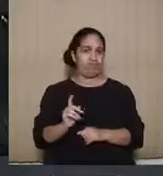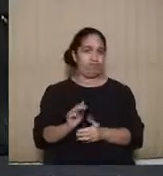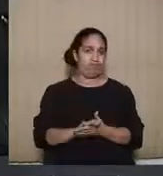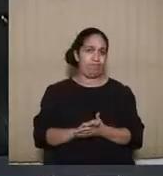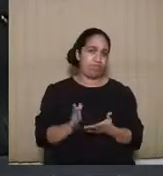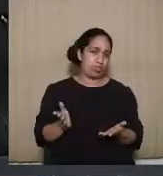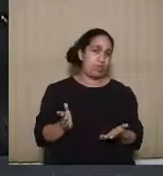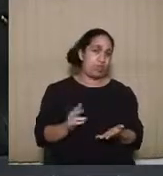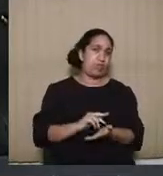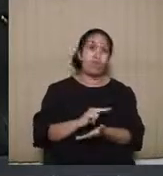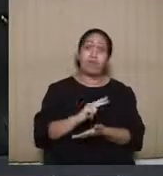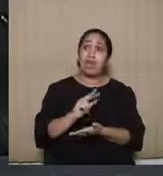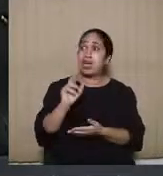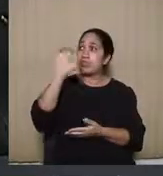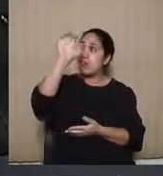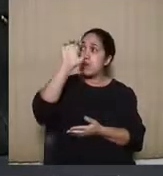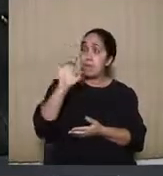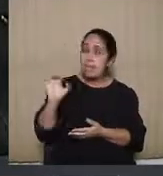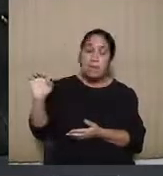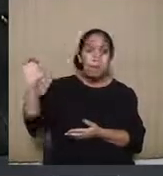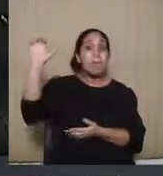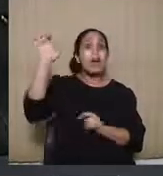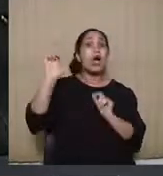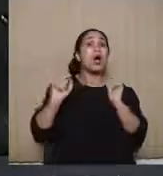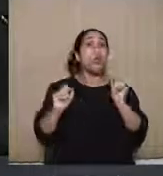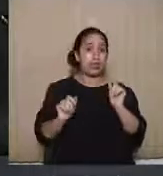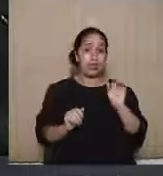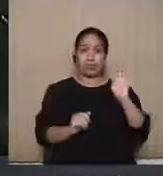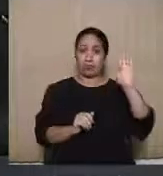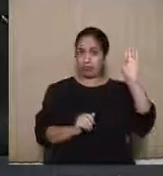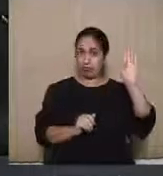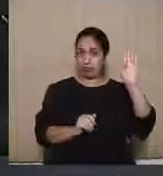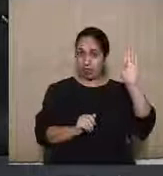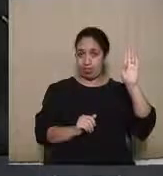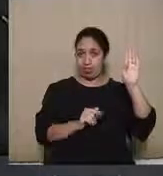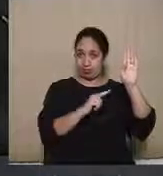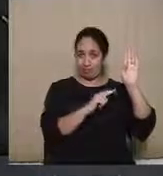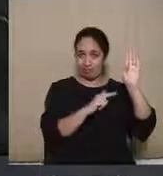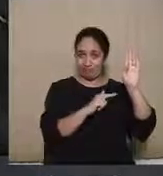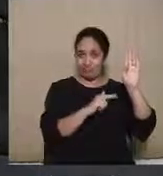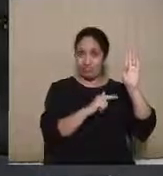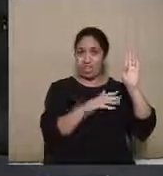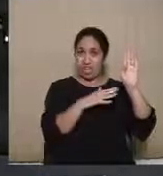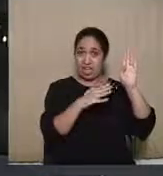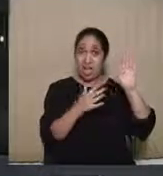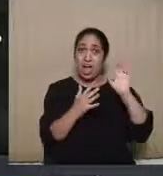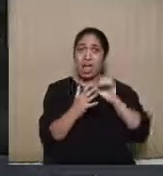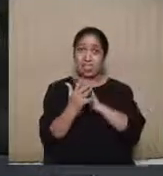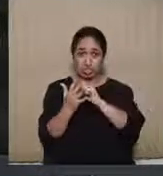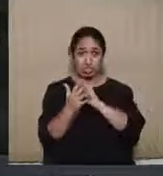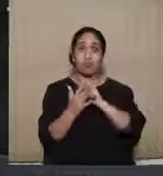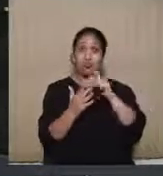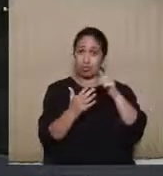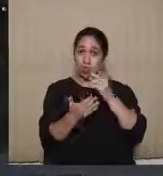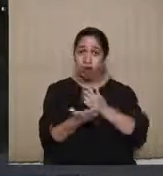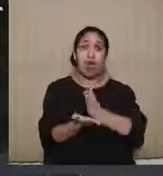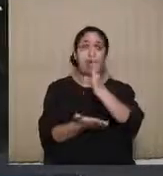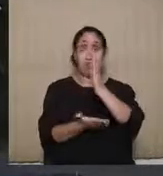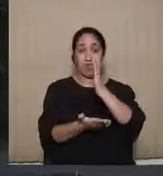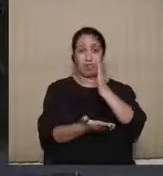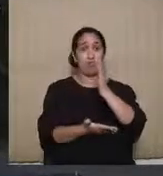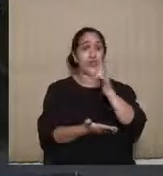várias comarcas do país situações em que o fulano estava lá com o registro subjúdice, se foi eleito